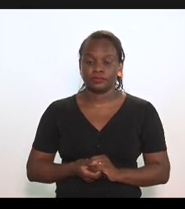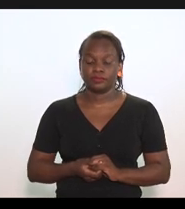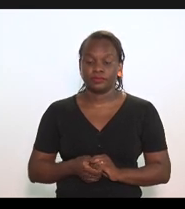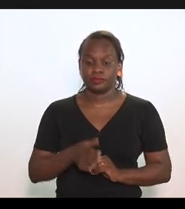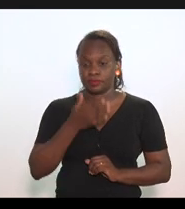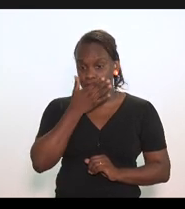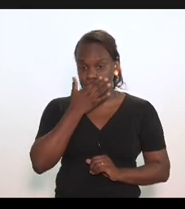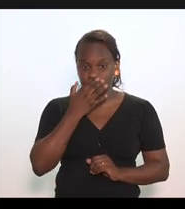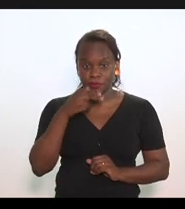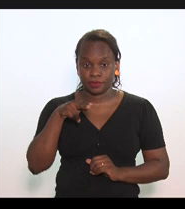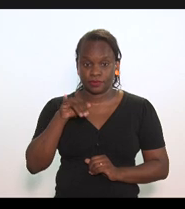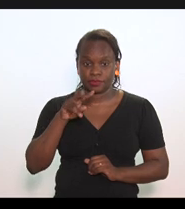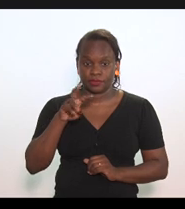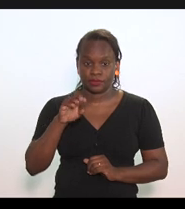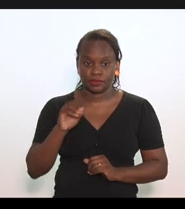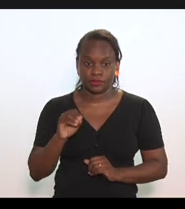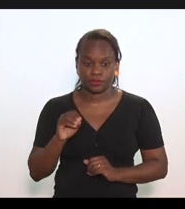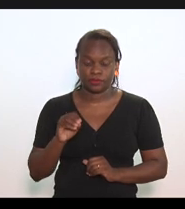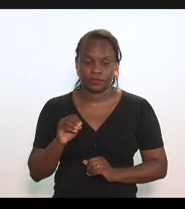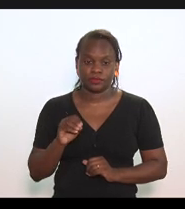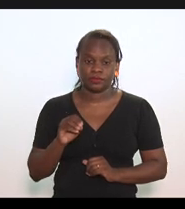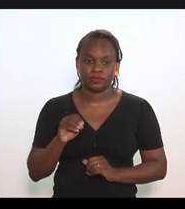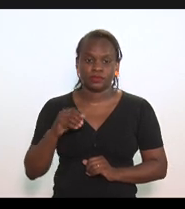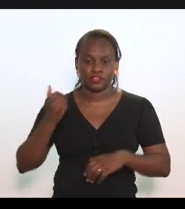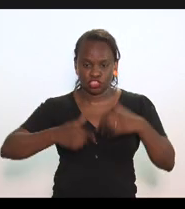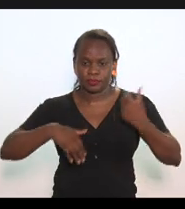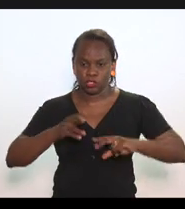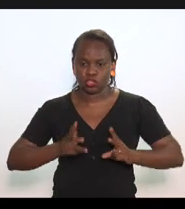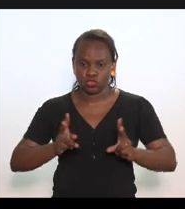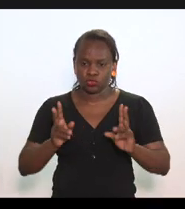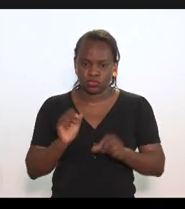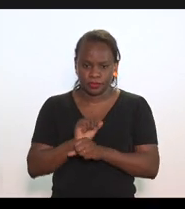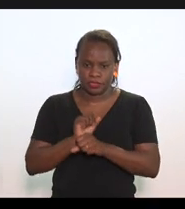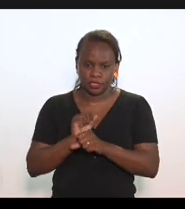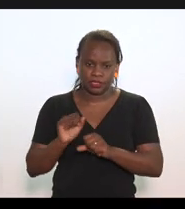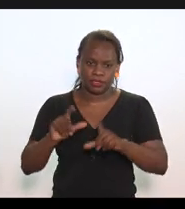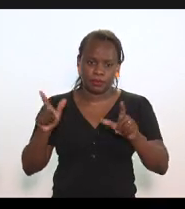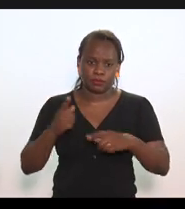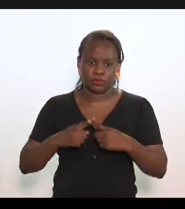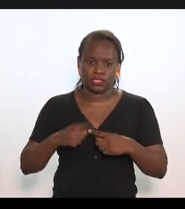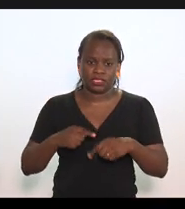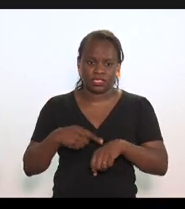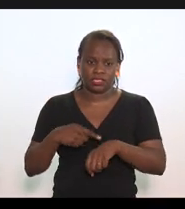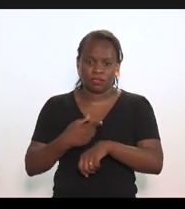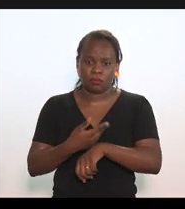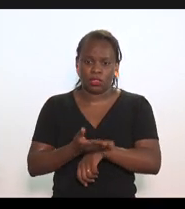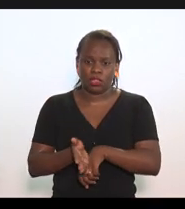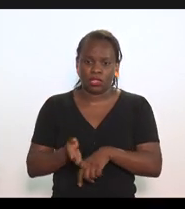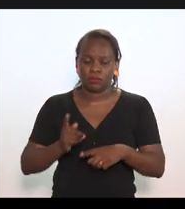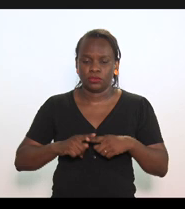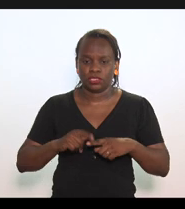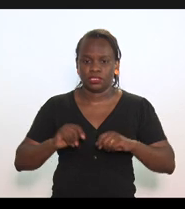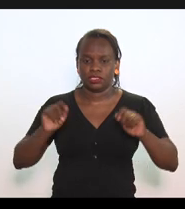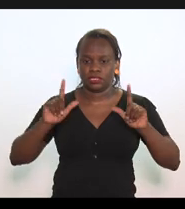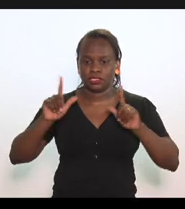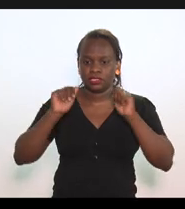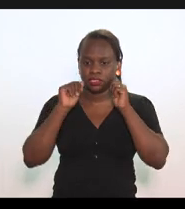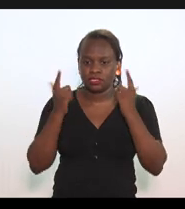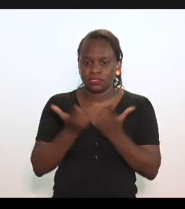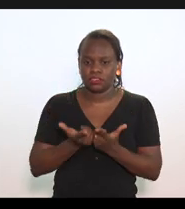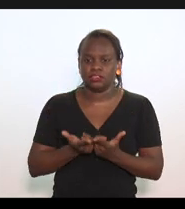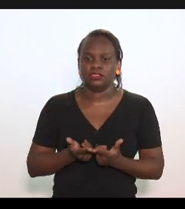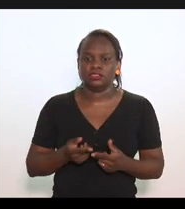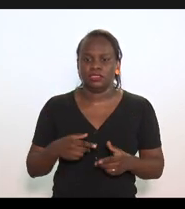o doutor Nível. Pois não. Vai desenvolvendo enquanto não libera para a gente não dar o interregno, porque está sendo transmitido para a TV Alérgica, vai ficar